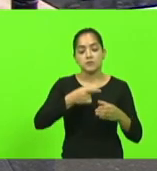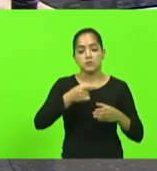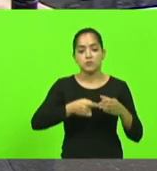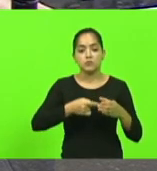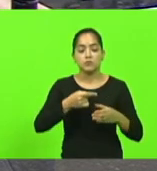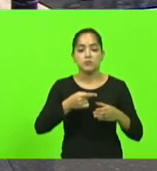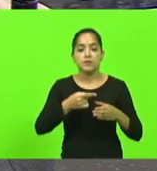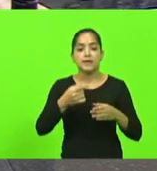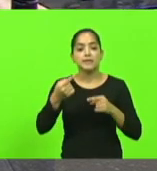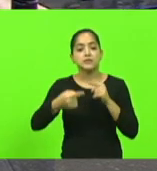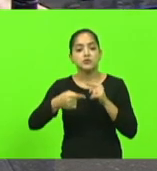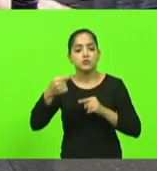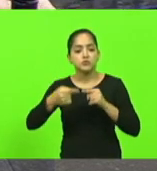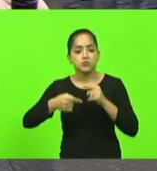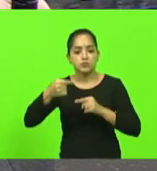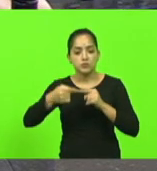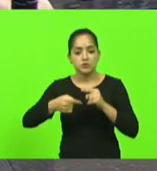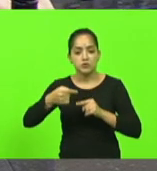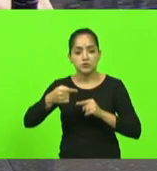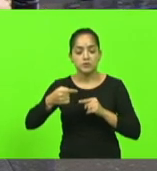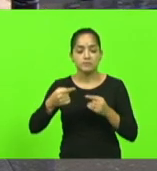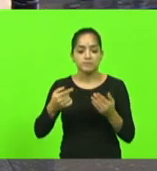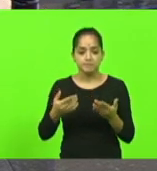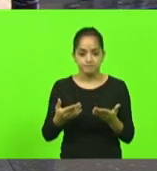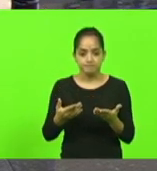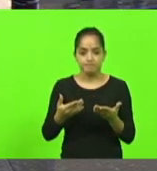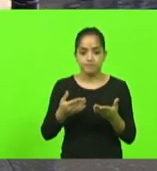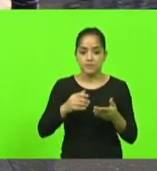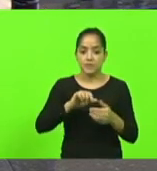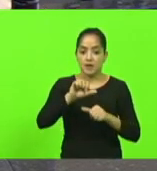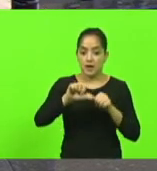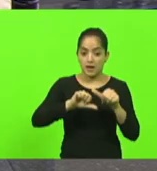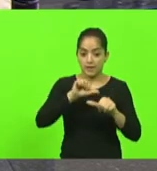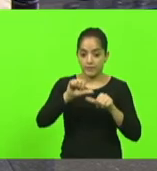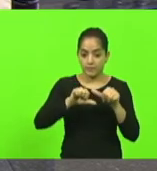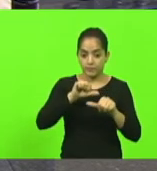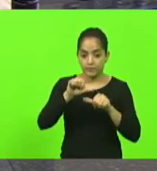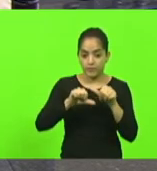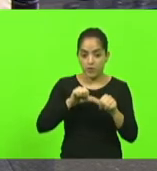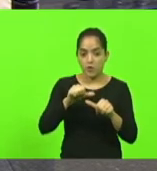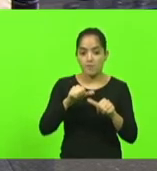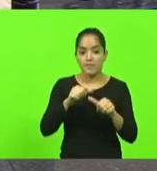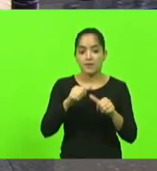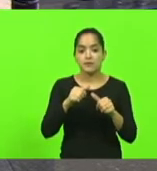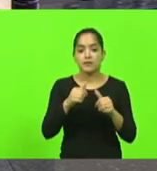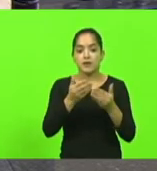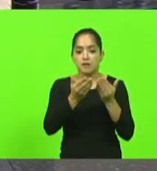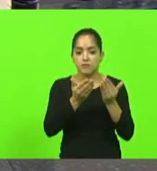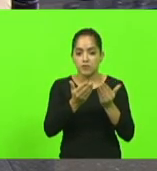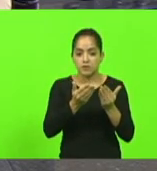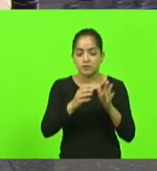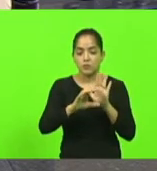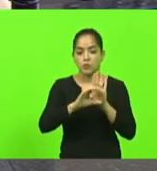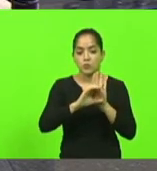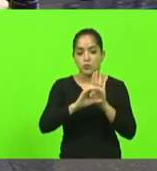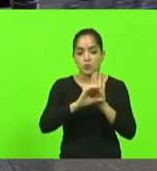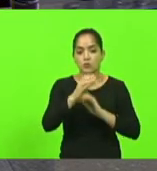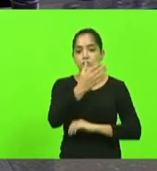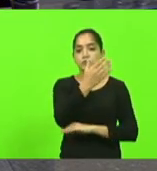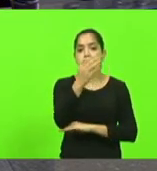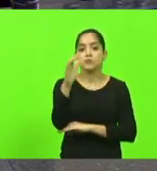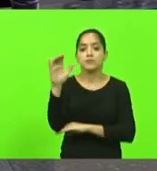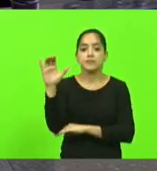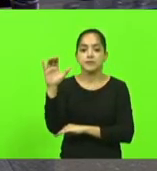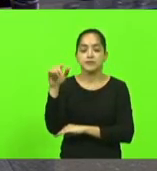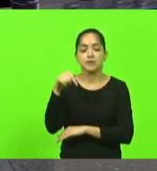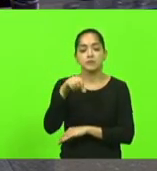discutir a reforma ou a reavaliação do código ambiental de